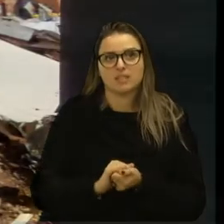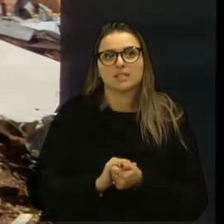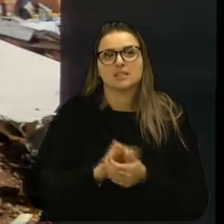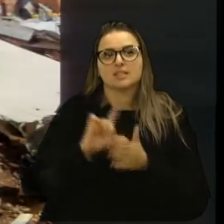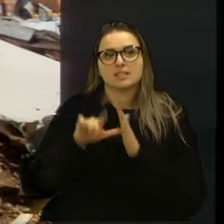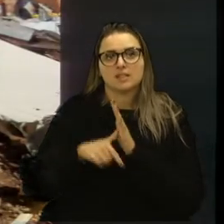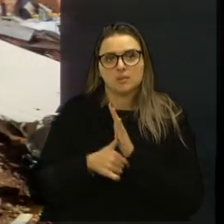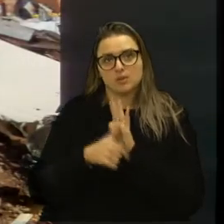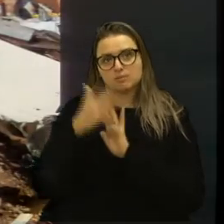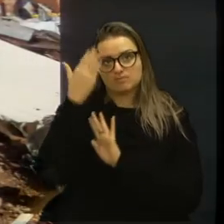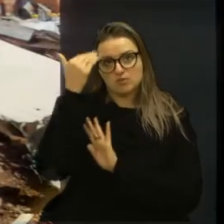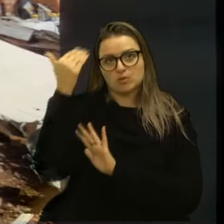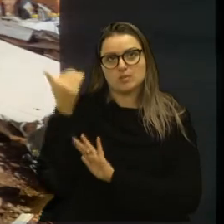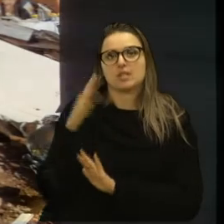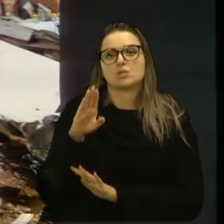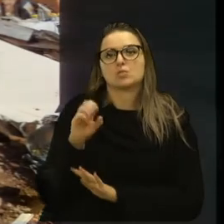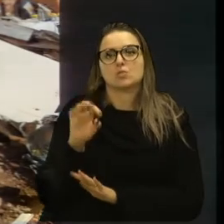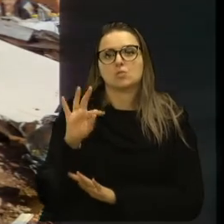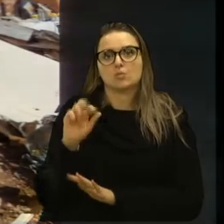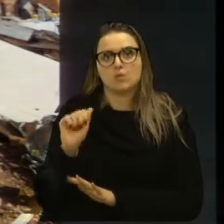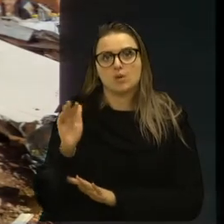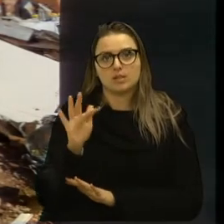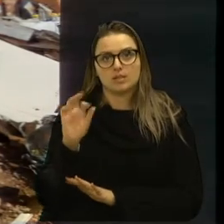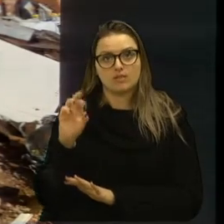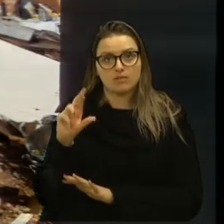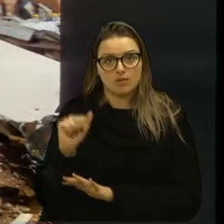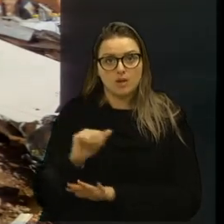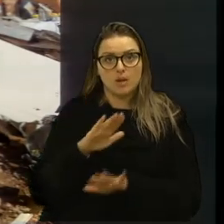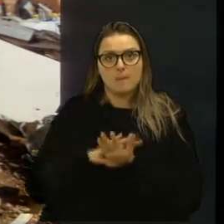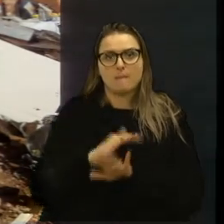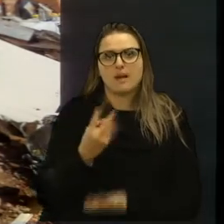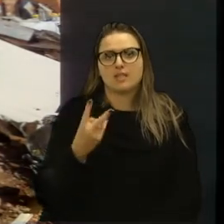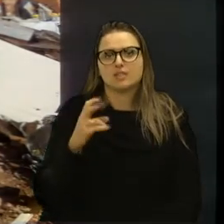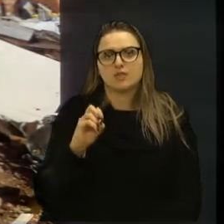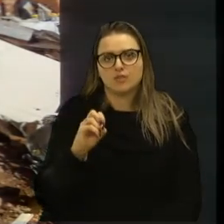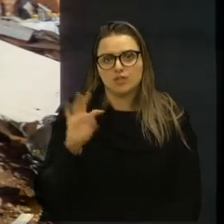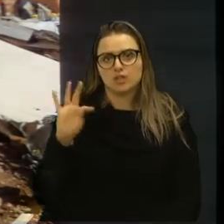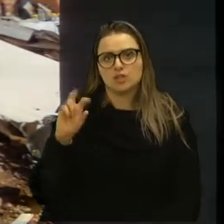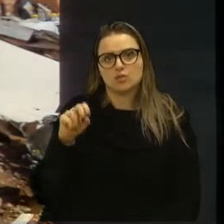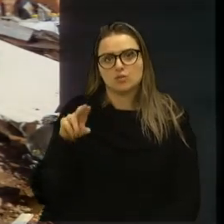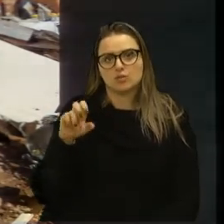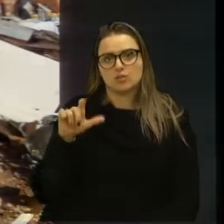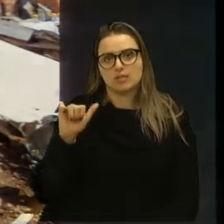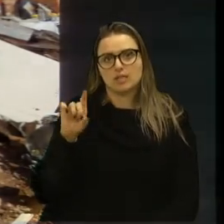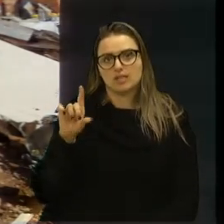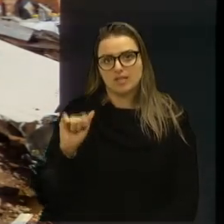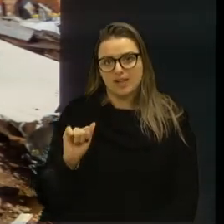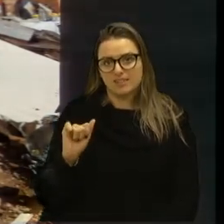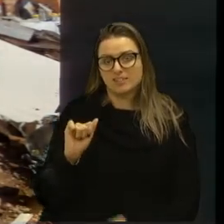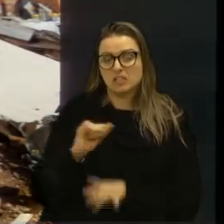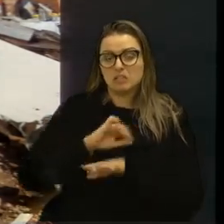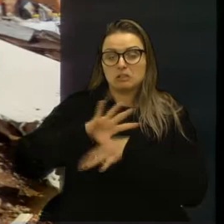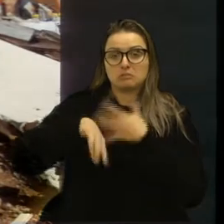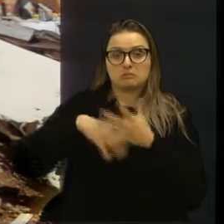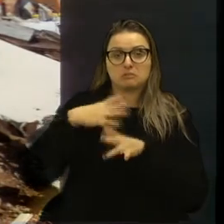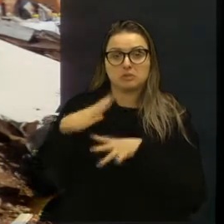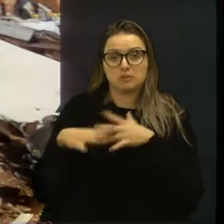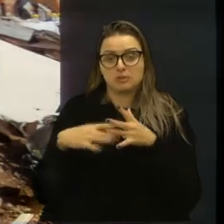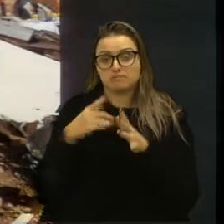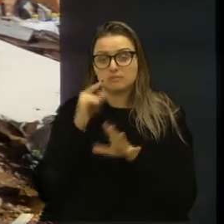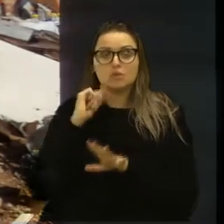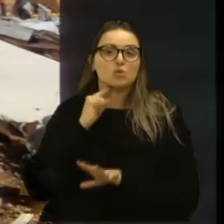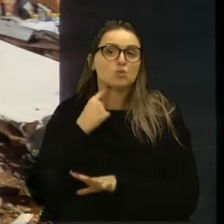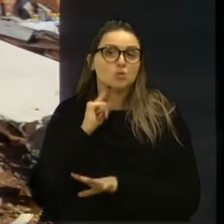sucesso o Bota Fora que tirou mais de 20 toneladas aí de entulhos ali da